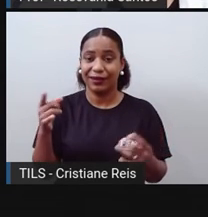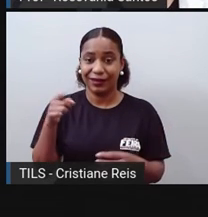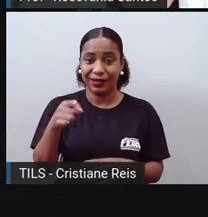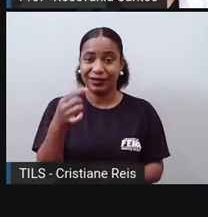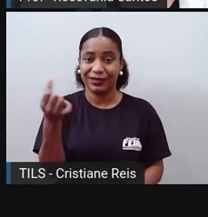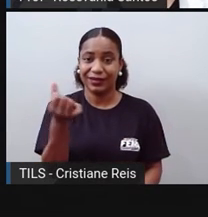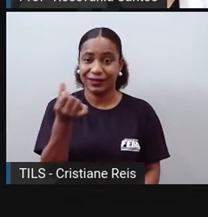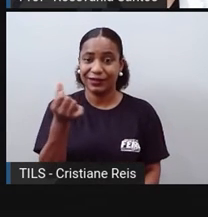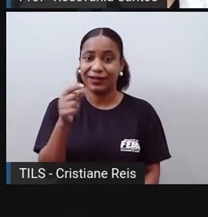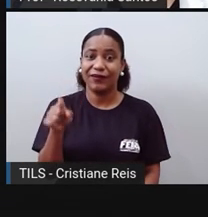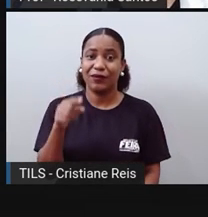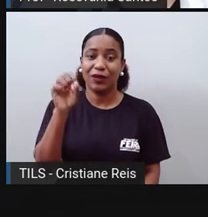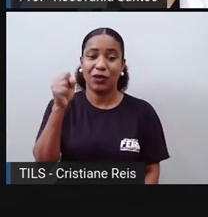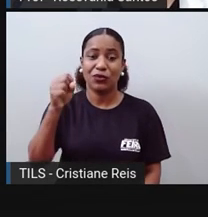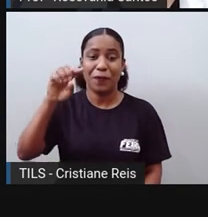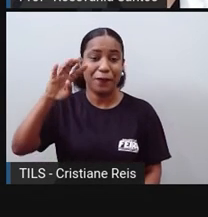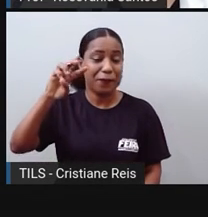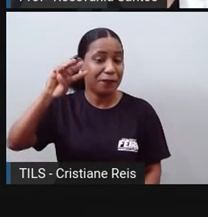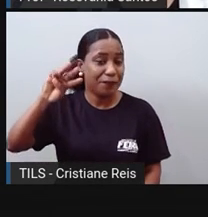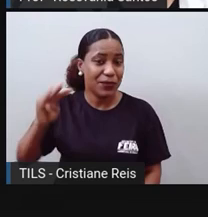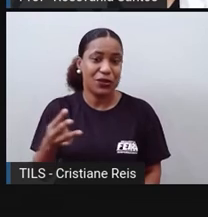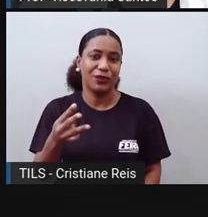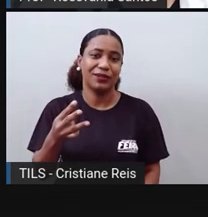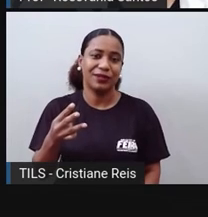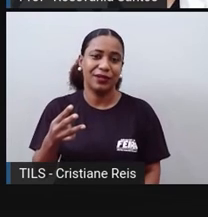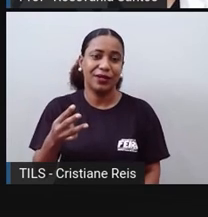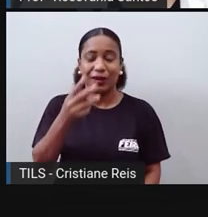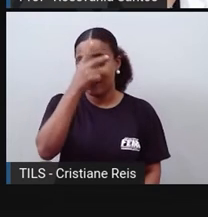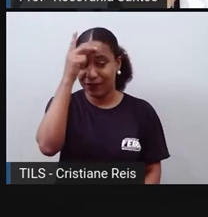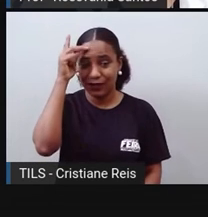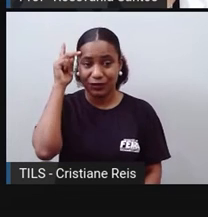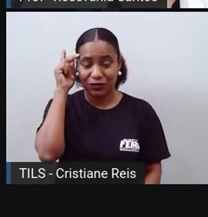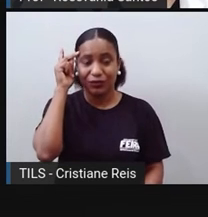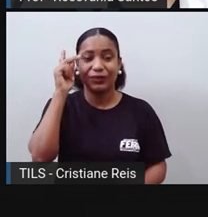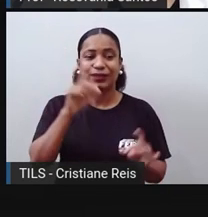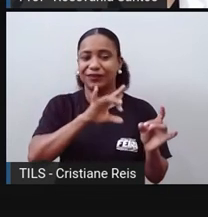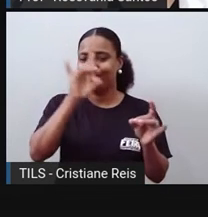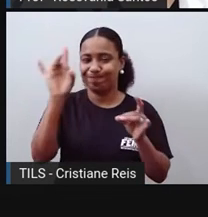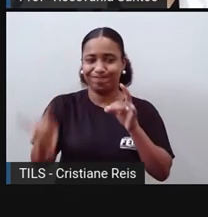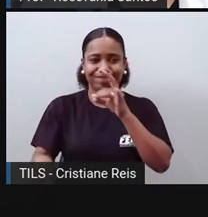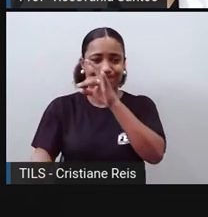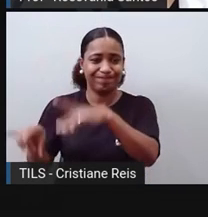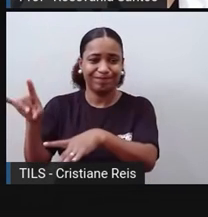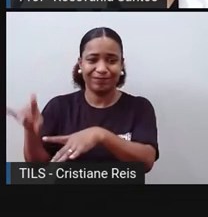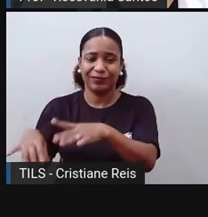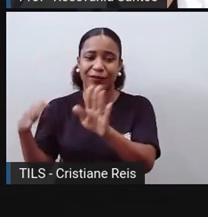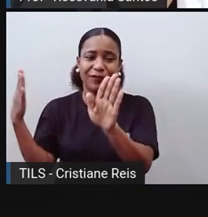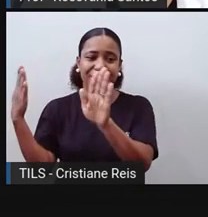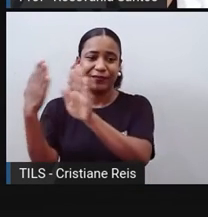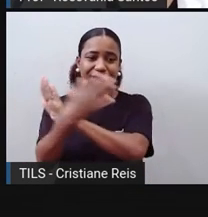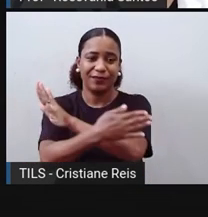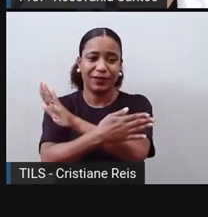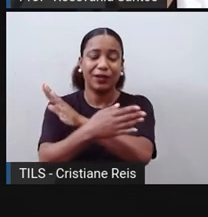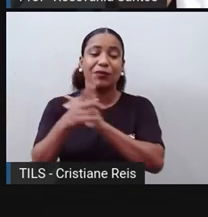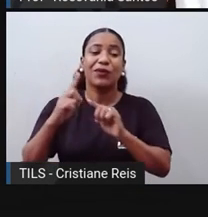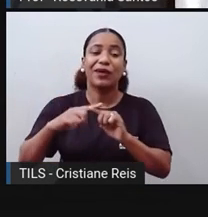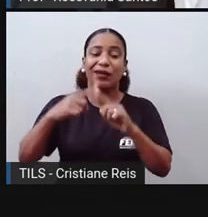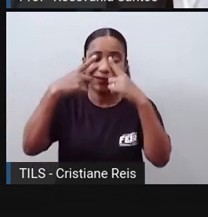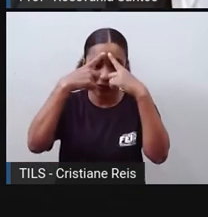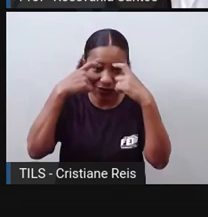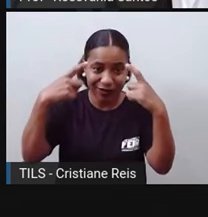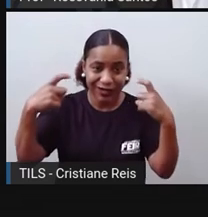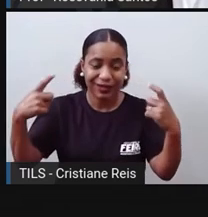foi obrigada a deixar a sua terra natal por perseguições, conflitos, violências ou violações dos direitos humanos,